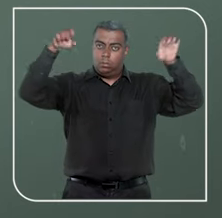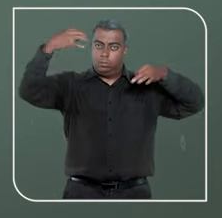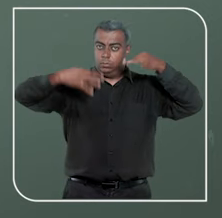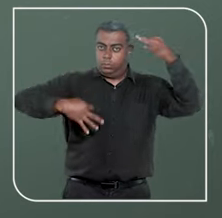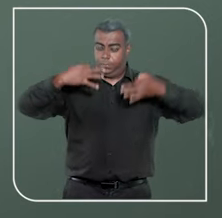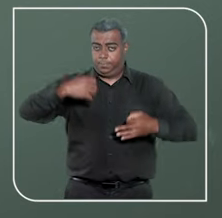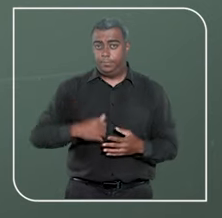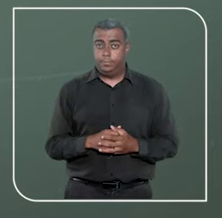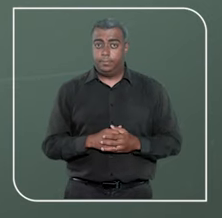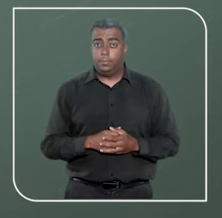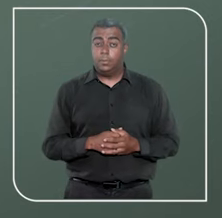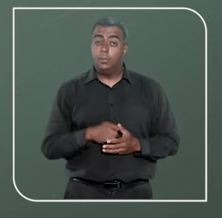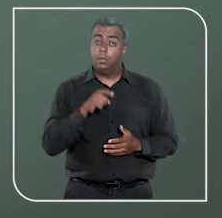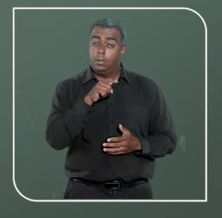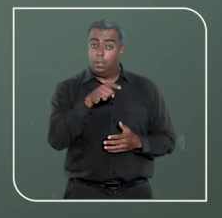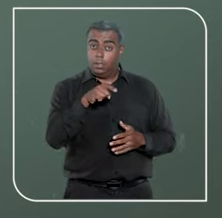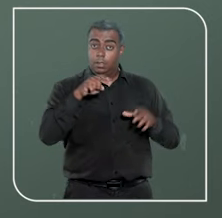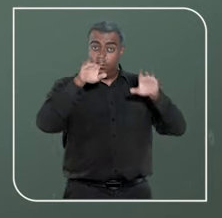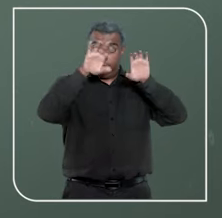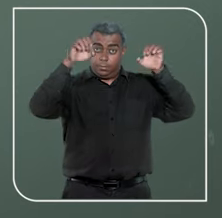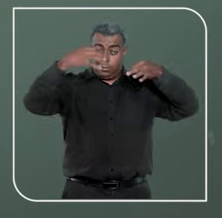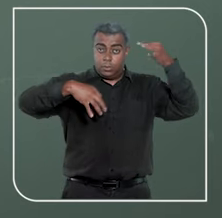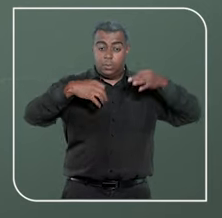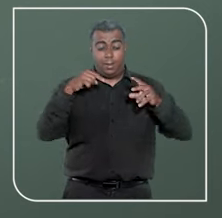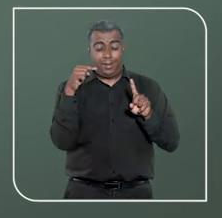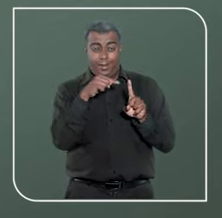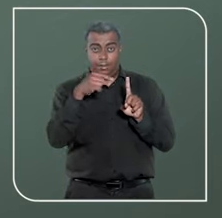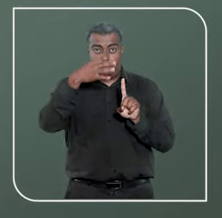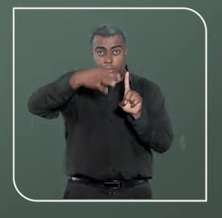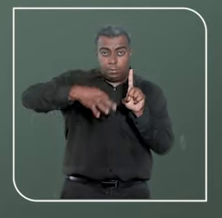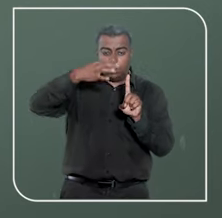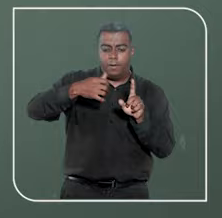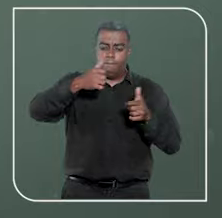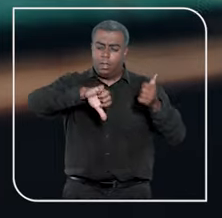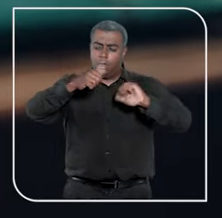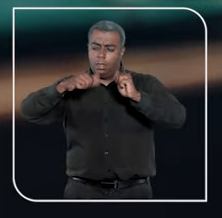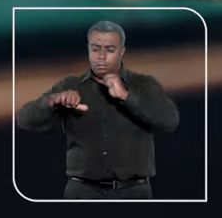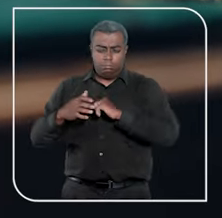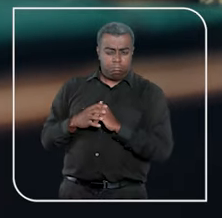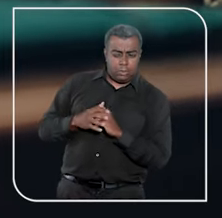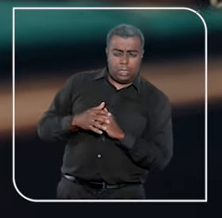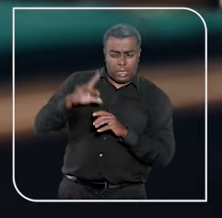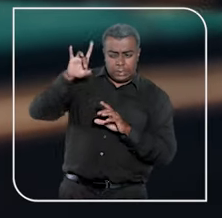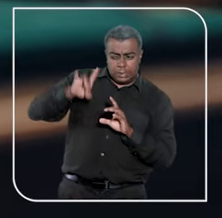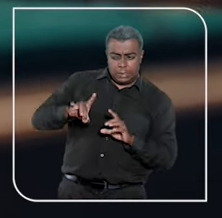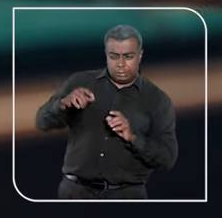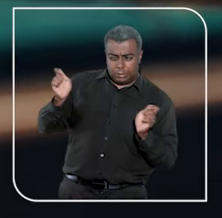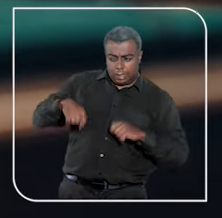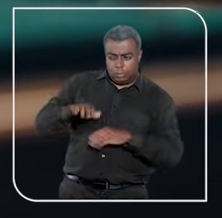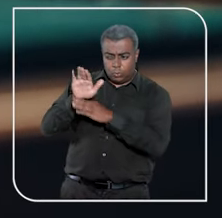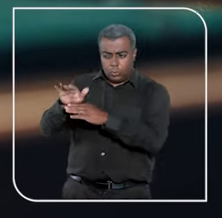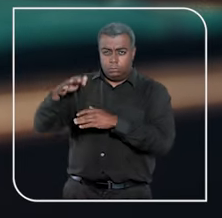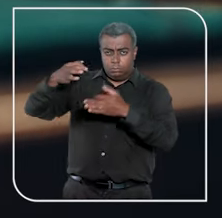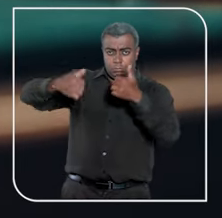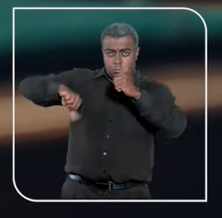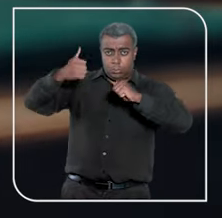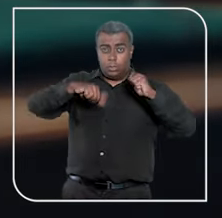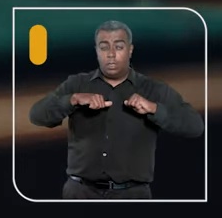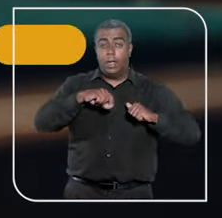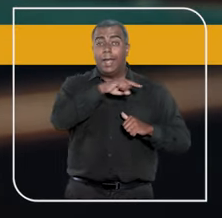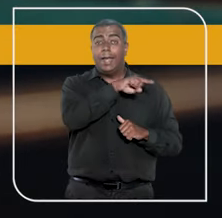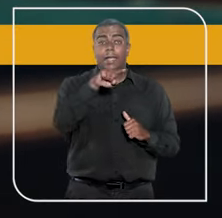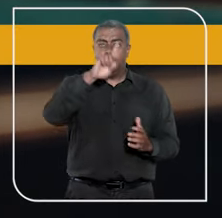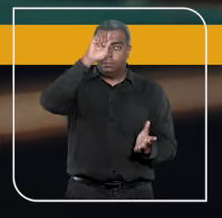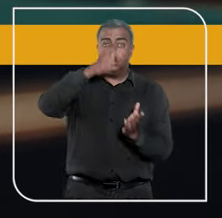o Tribunal de Justiça. Nessa etapa, os desembargadores vão avaliar se todos os direitos foram garantidos e a